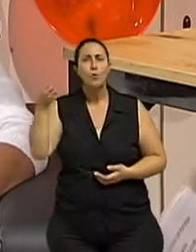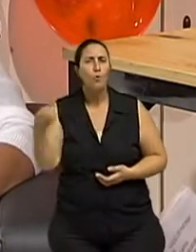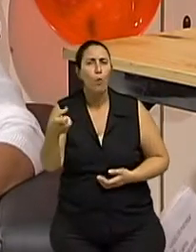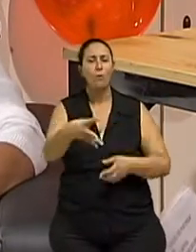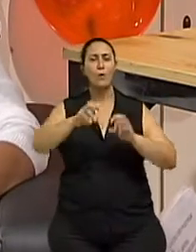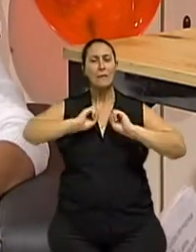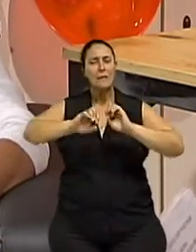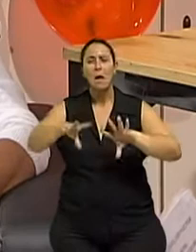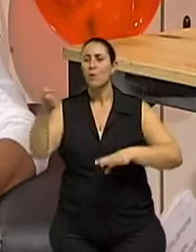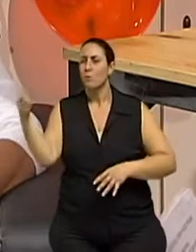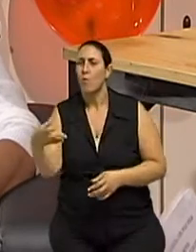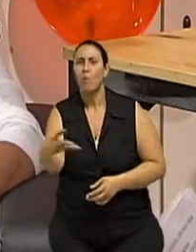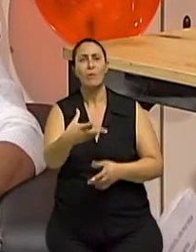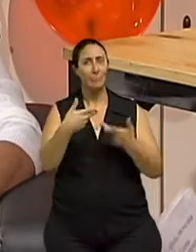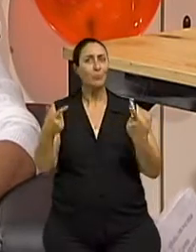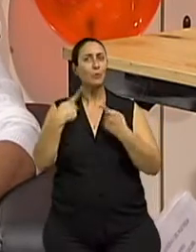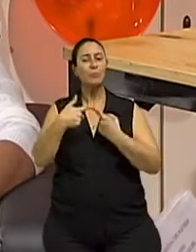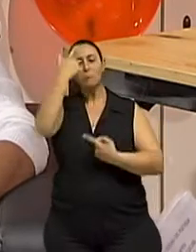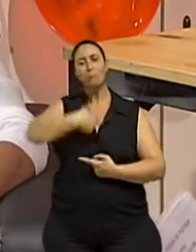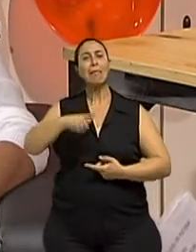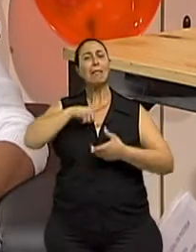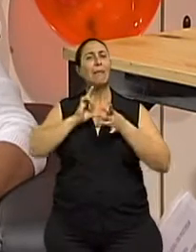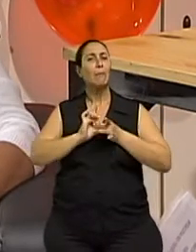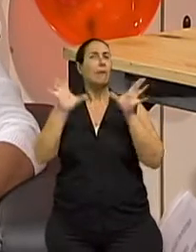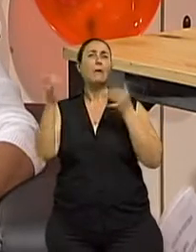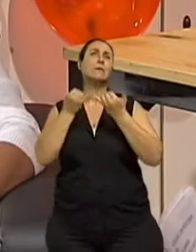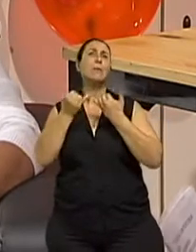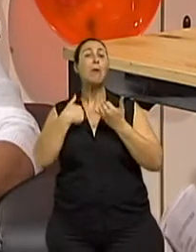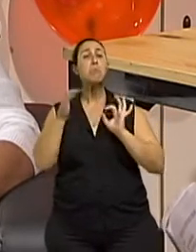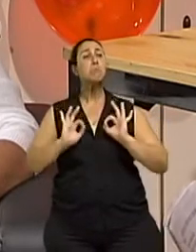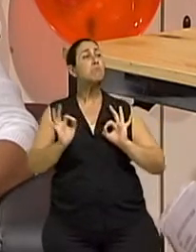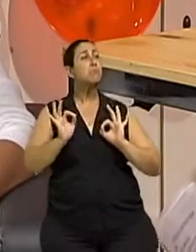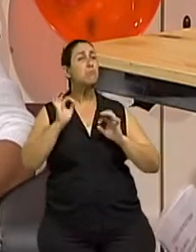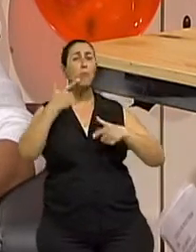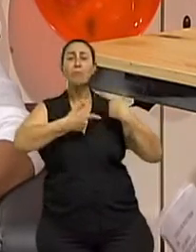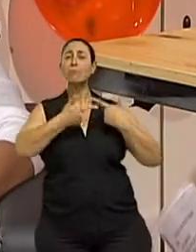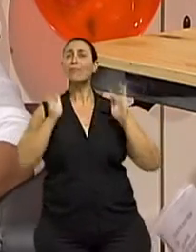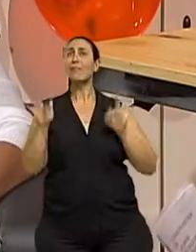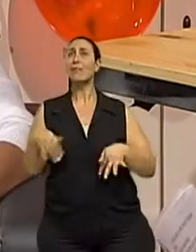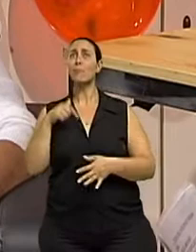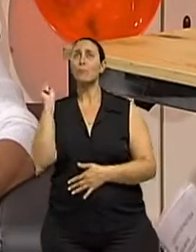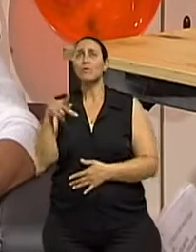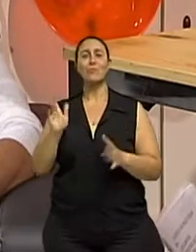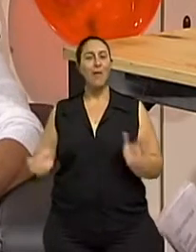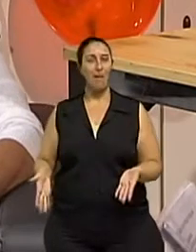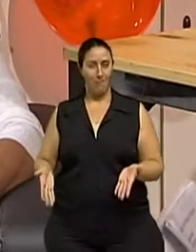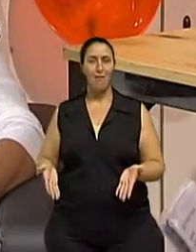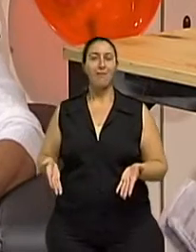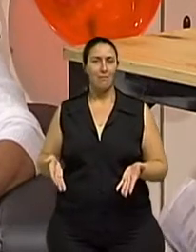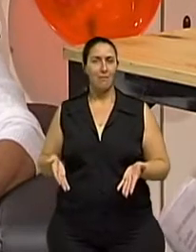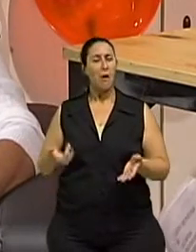exatamente quando a gente fica liberado, né, de compromissos profissionais, aqueles que a gente já estava fazendo, mesmo